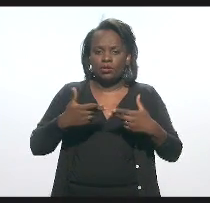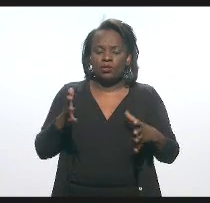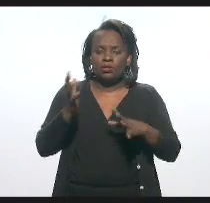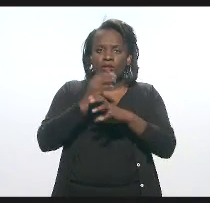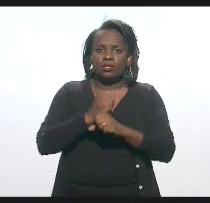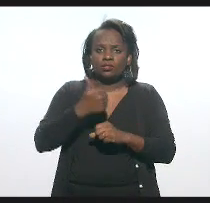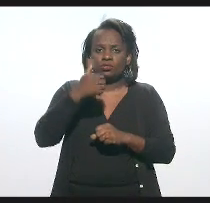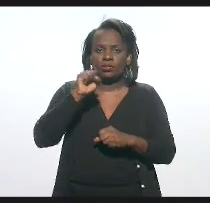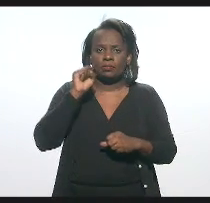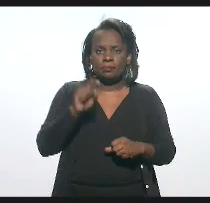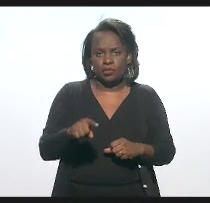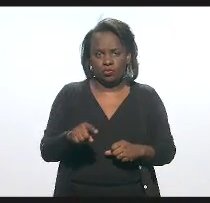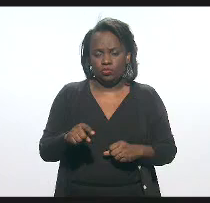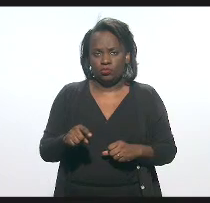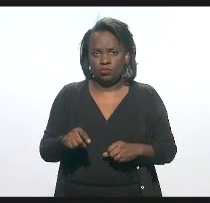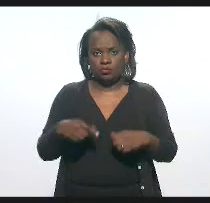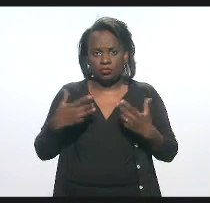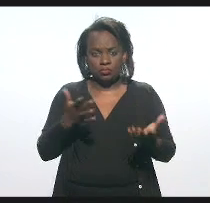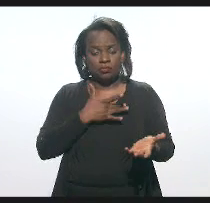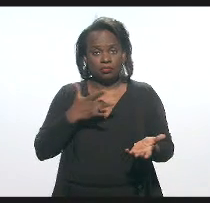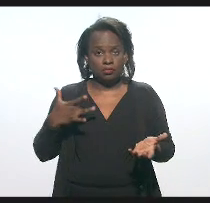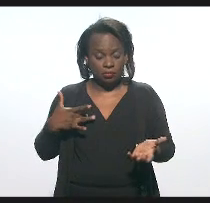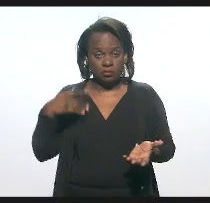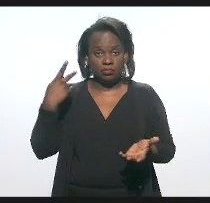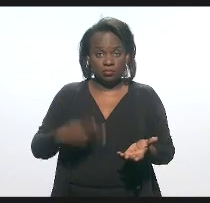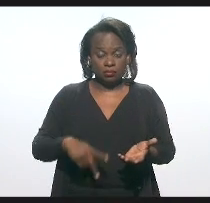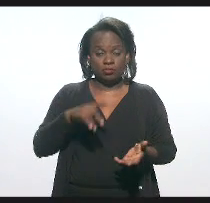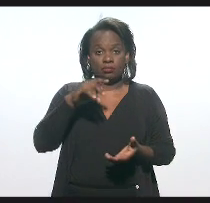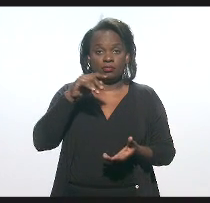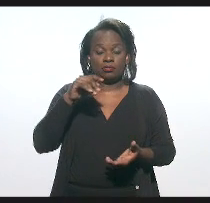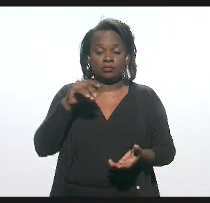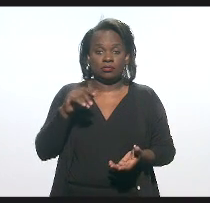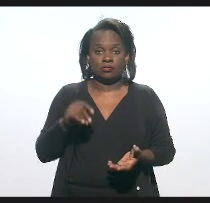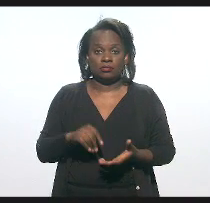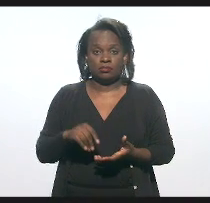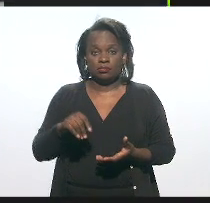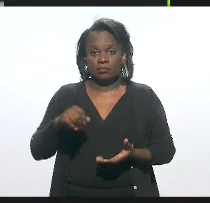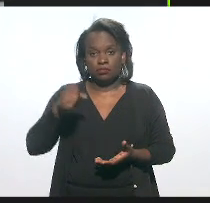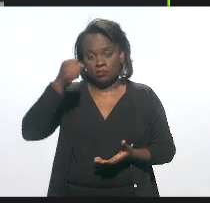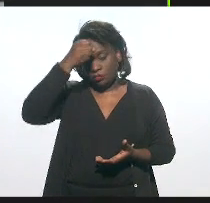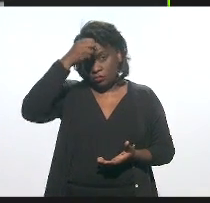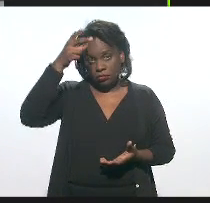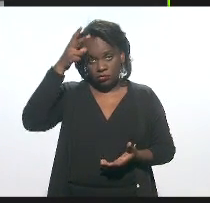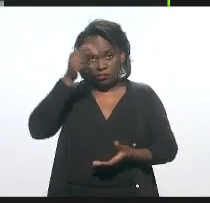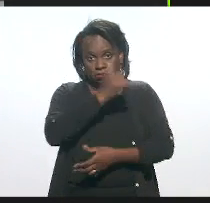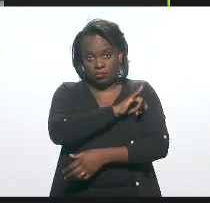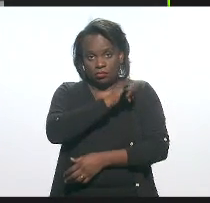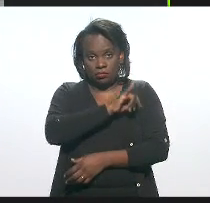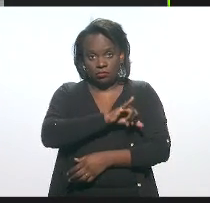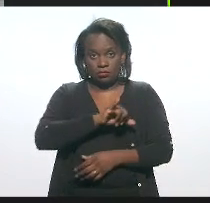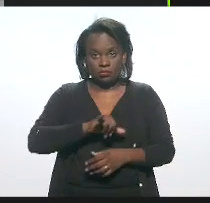Ou seja, a saúde aqui no Rio